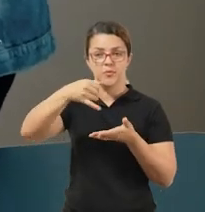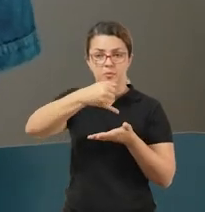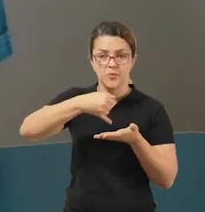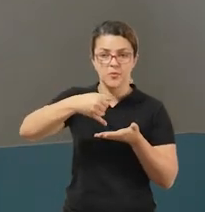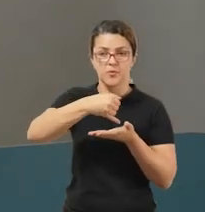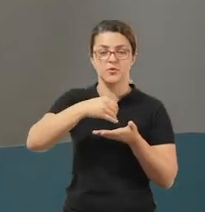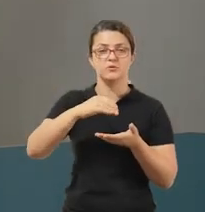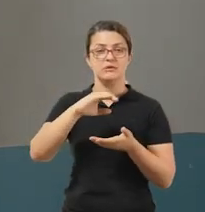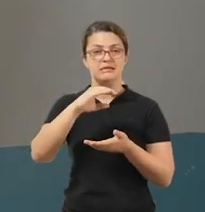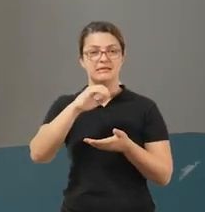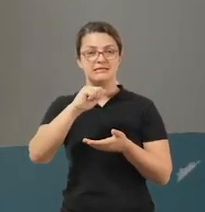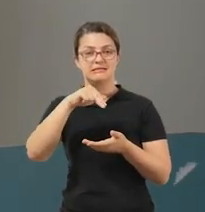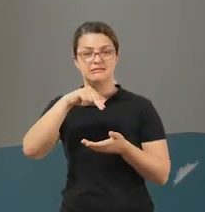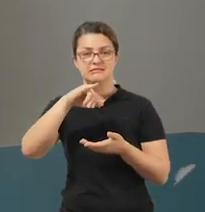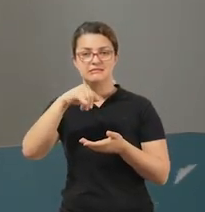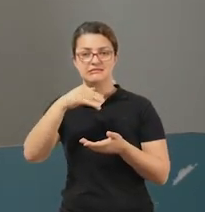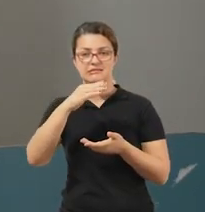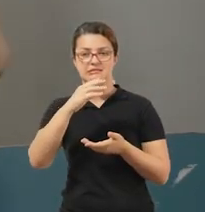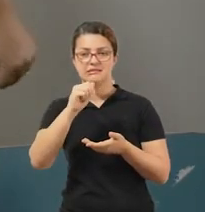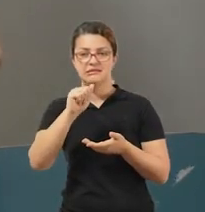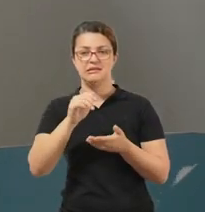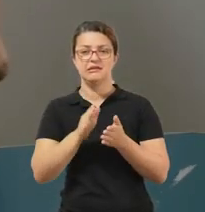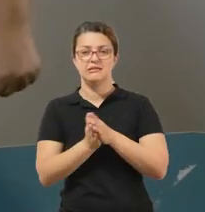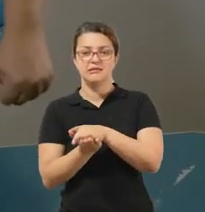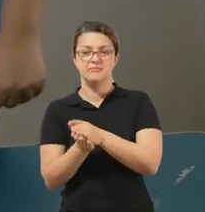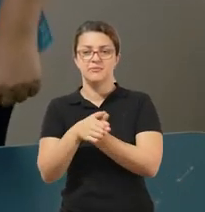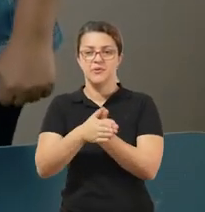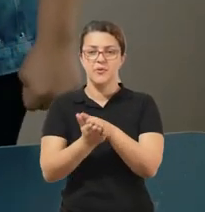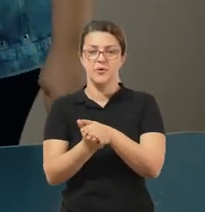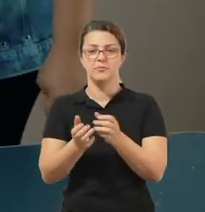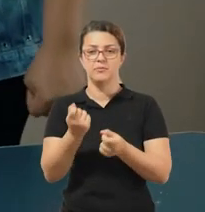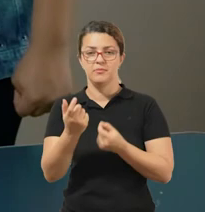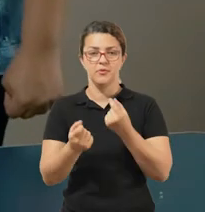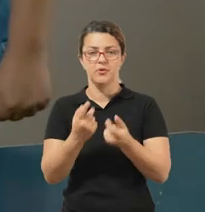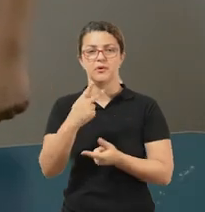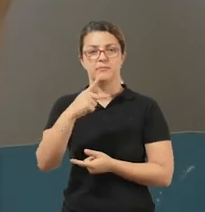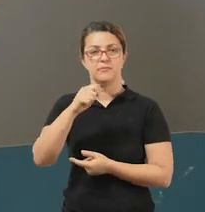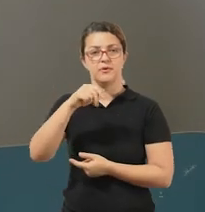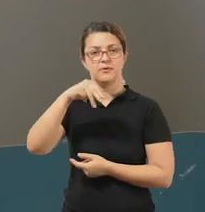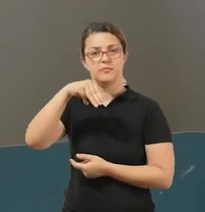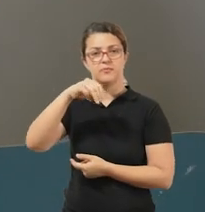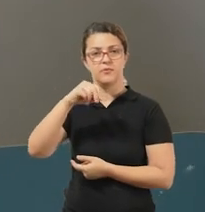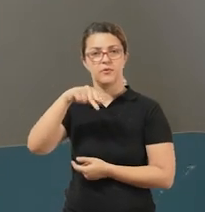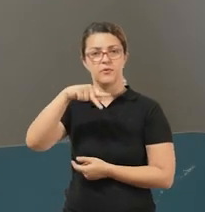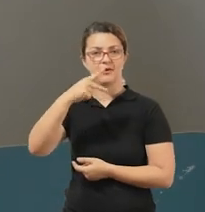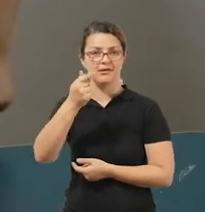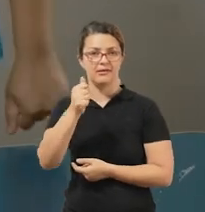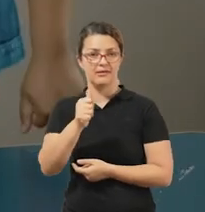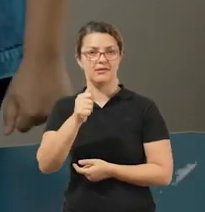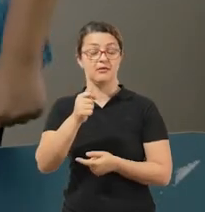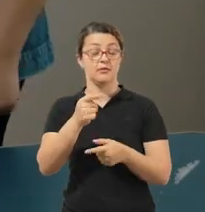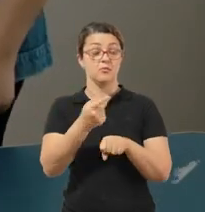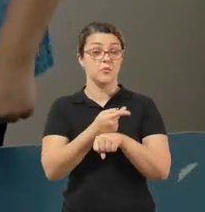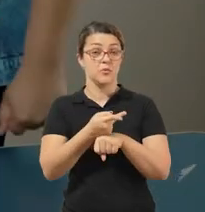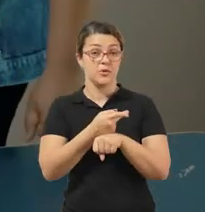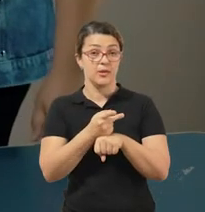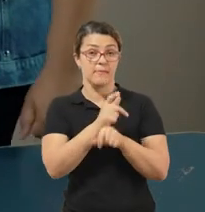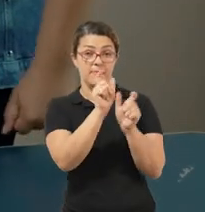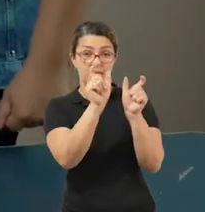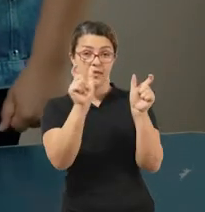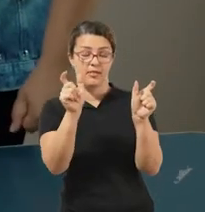Você vai encontrar essas palavras aqui no caça-palavras. Essa é a segunda atividade dessa semana na parte de ciências humanas.